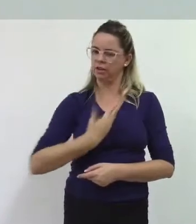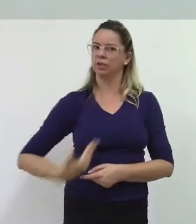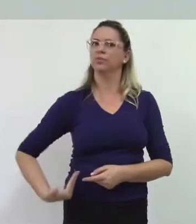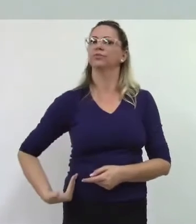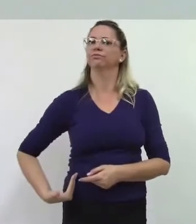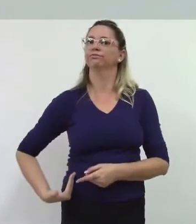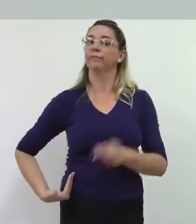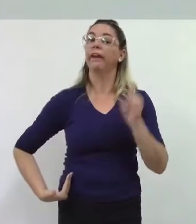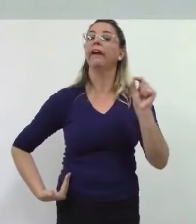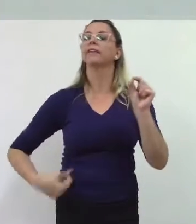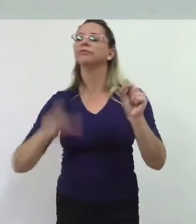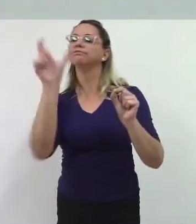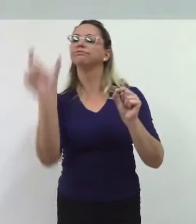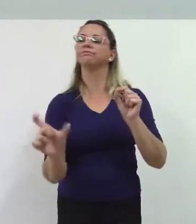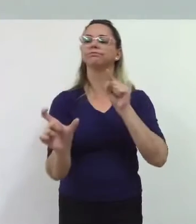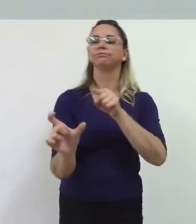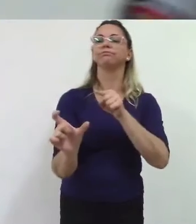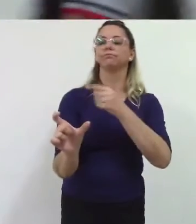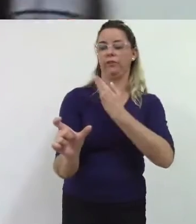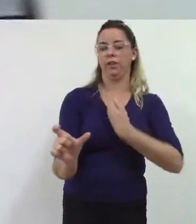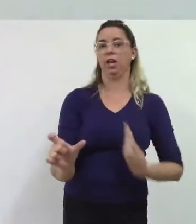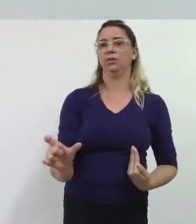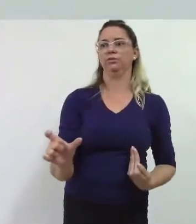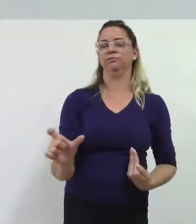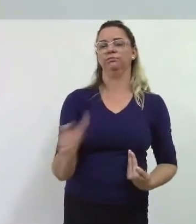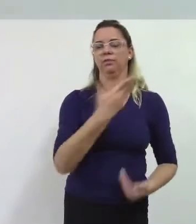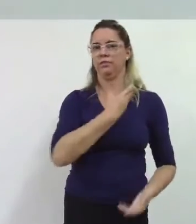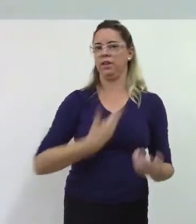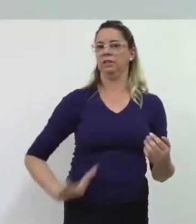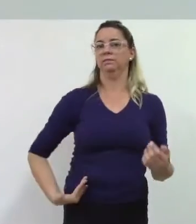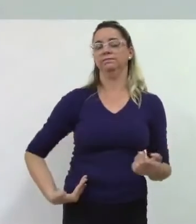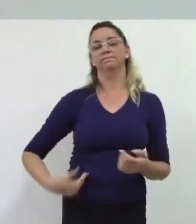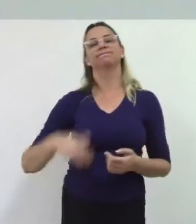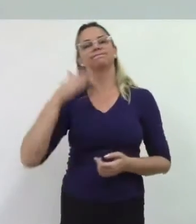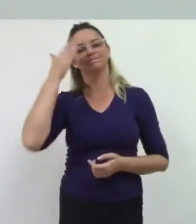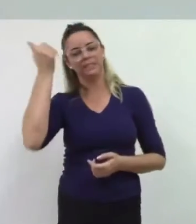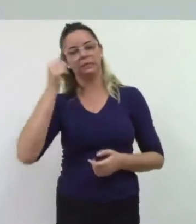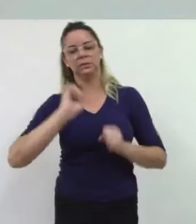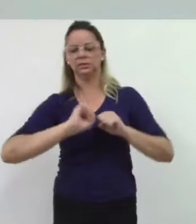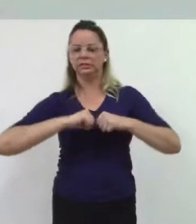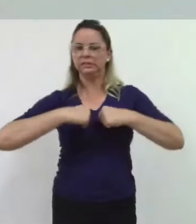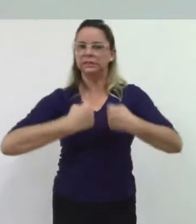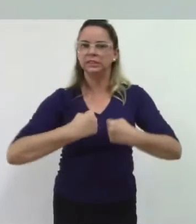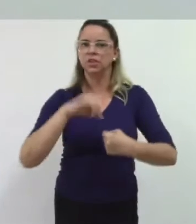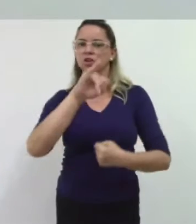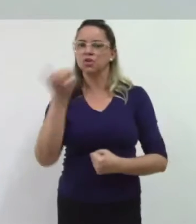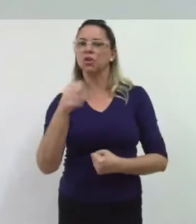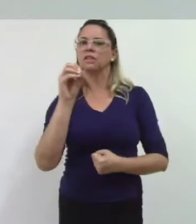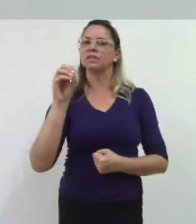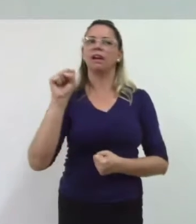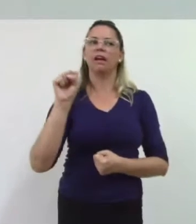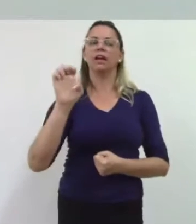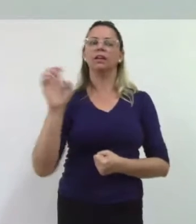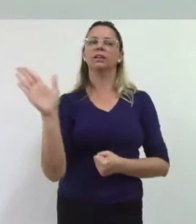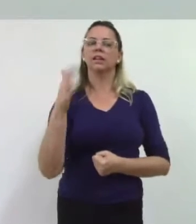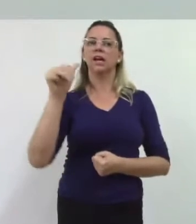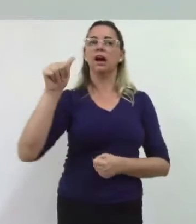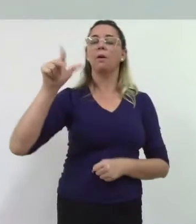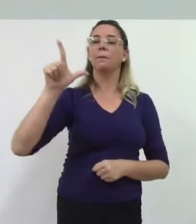todos nós sabemos sabemos do esforço que Zé Almeida fez e faz